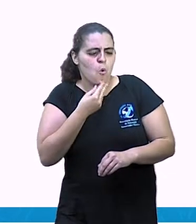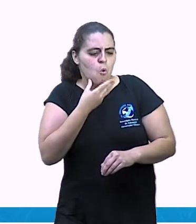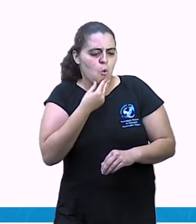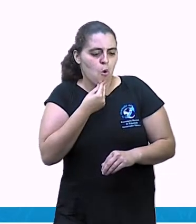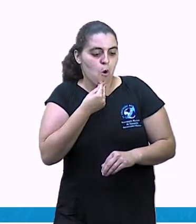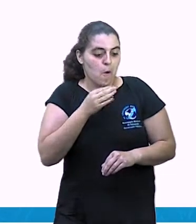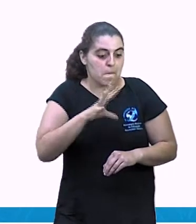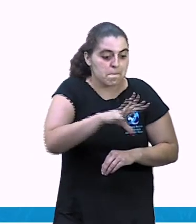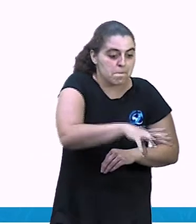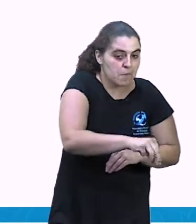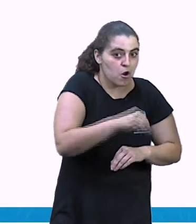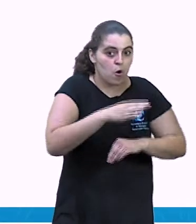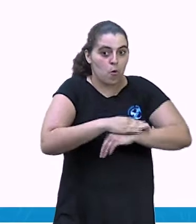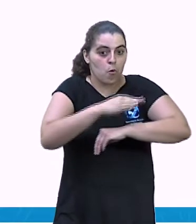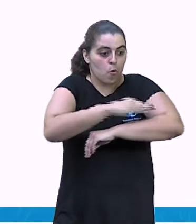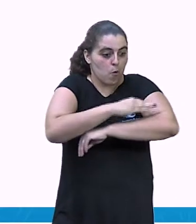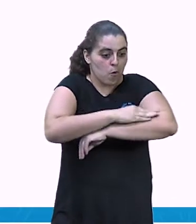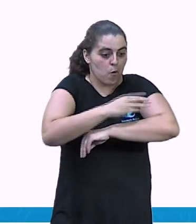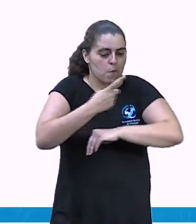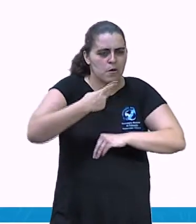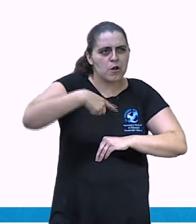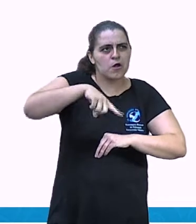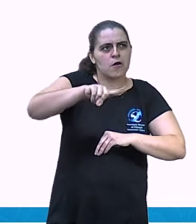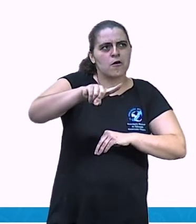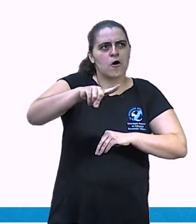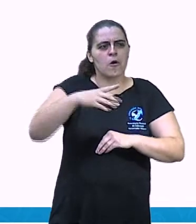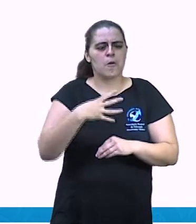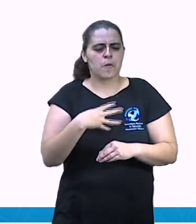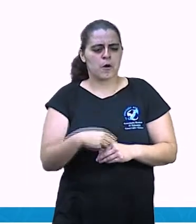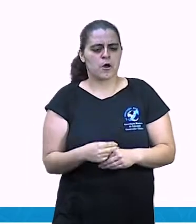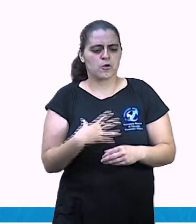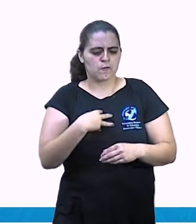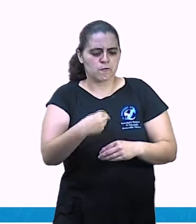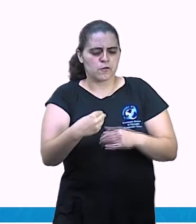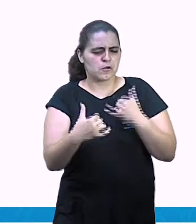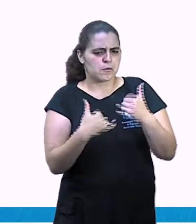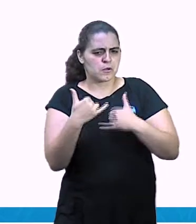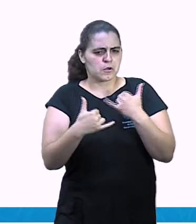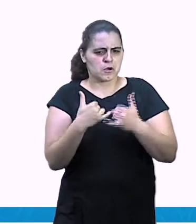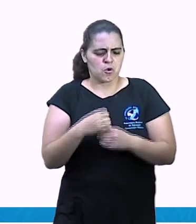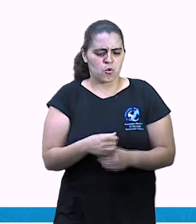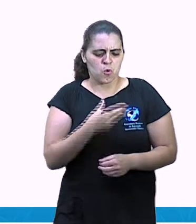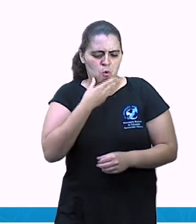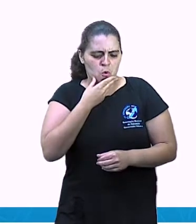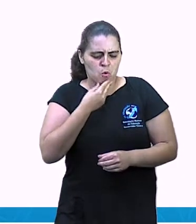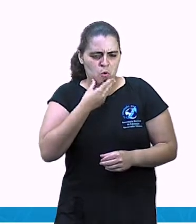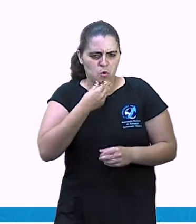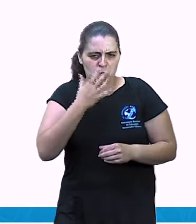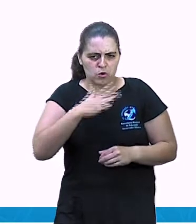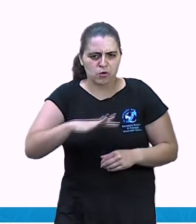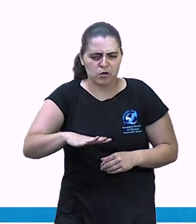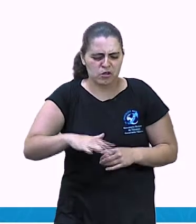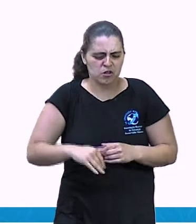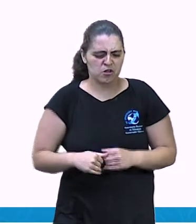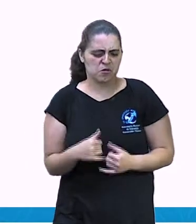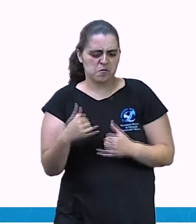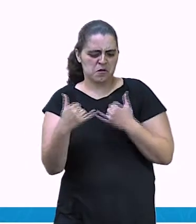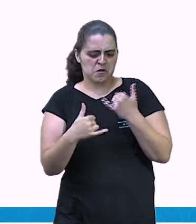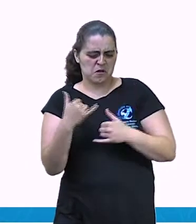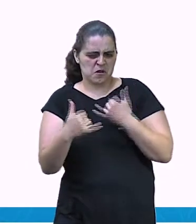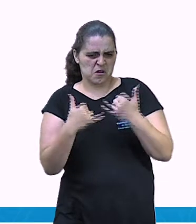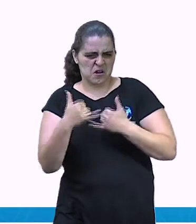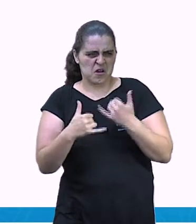-o para os filhos brincarem. Os meninos judiaram dele muito tempo e, quando se fartaram,